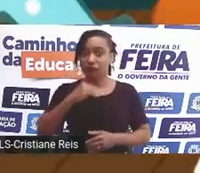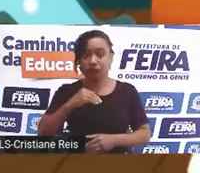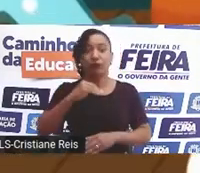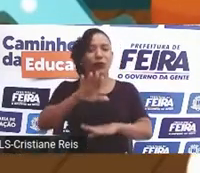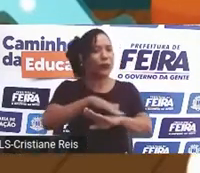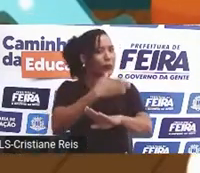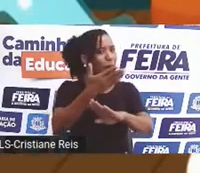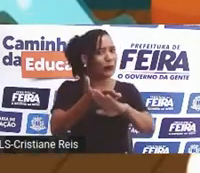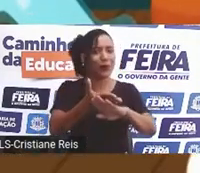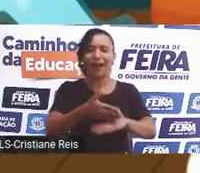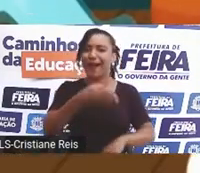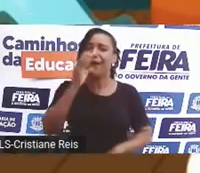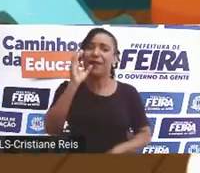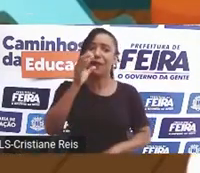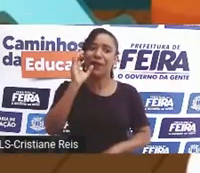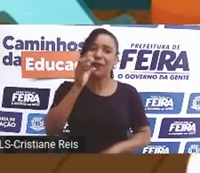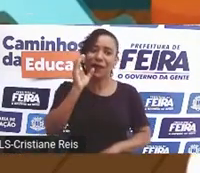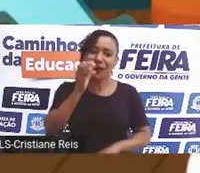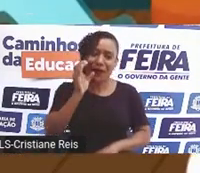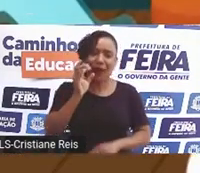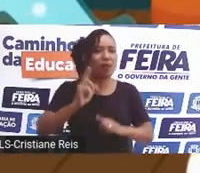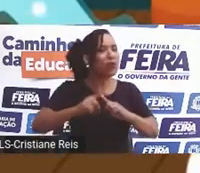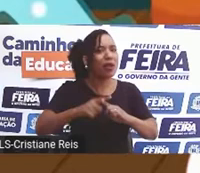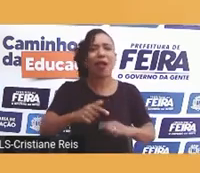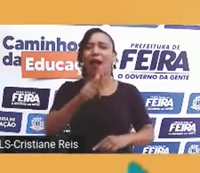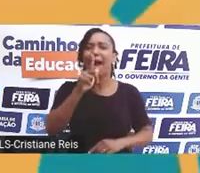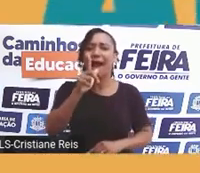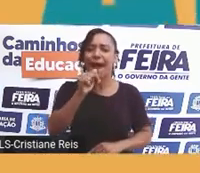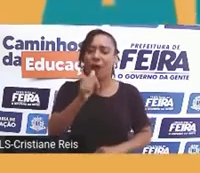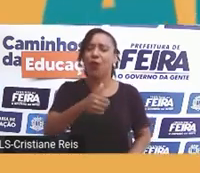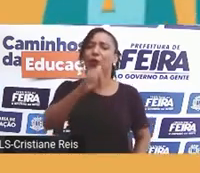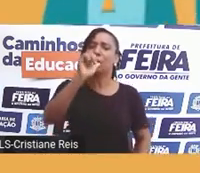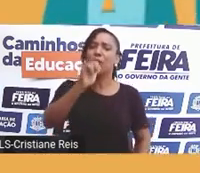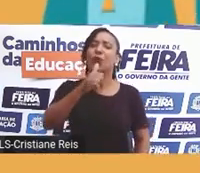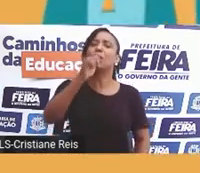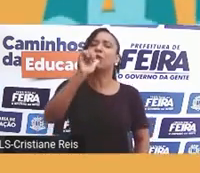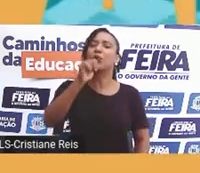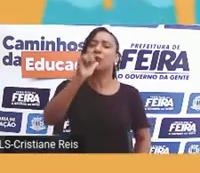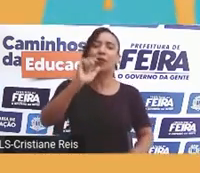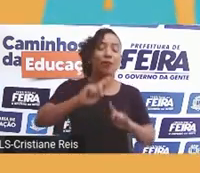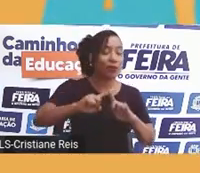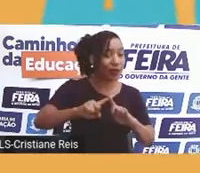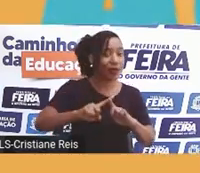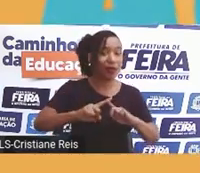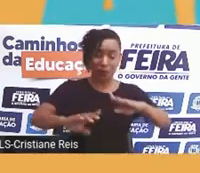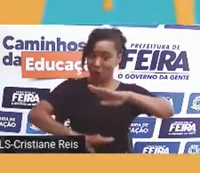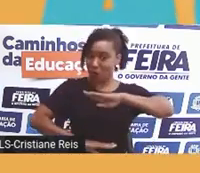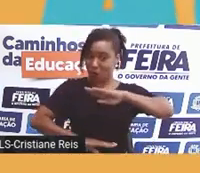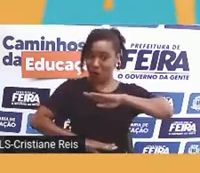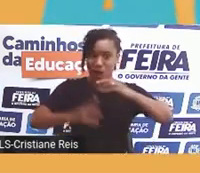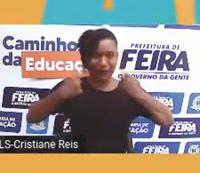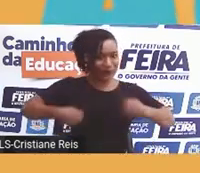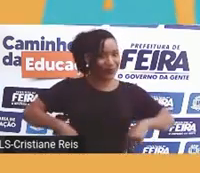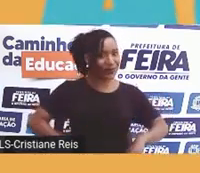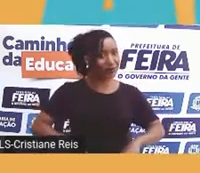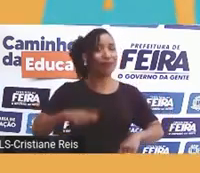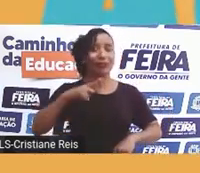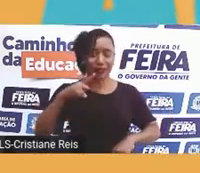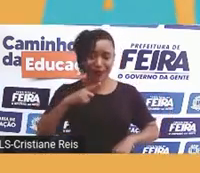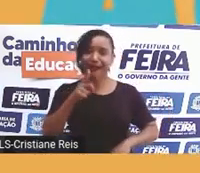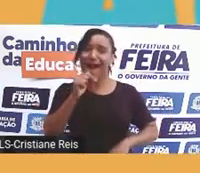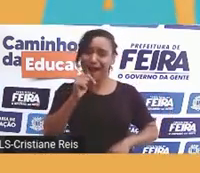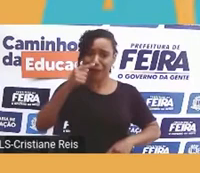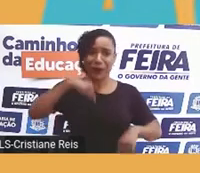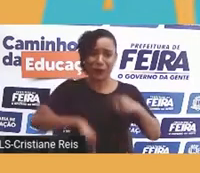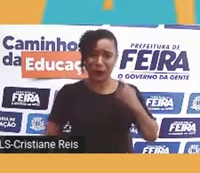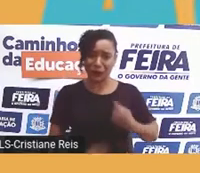Afinal, por que será que a gente precisa beber tanta água? Você sabia que mais da metade do nosso corpo é formado por água? Ela também